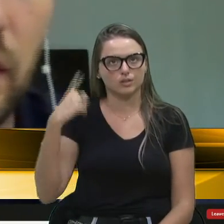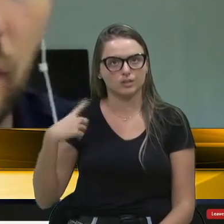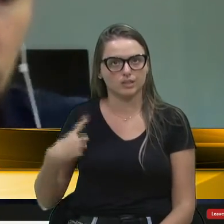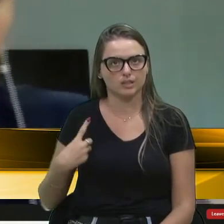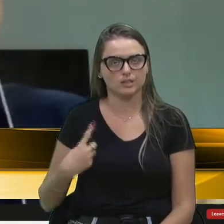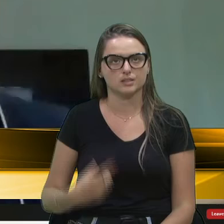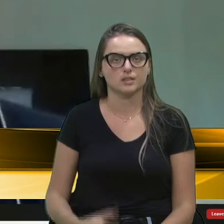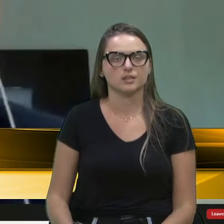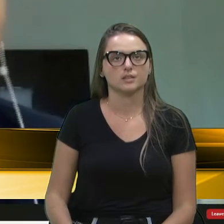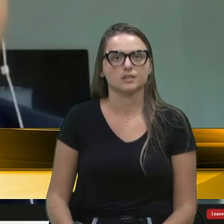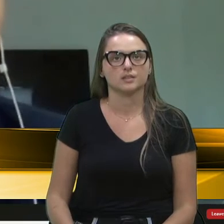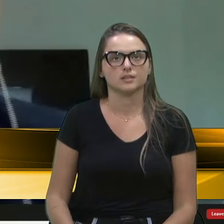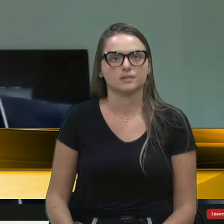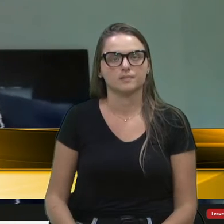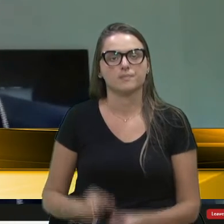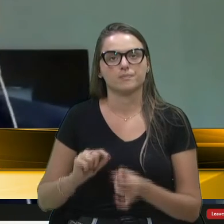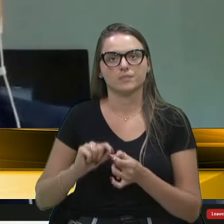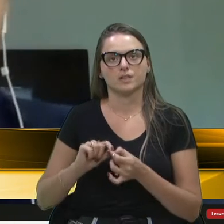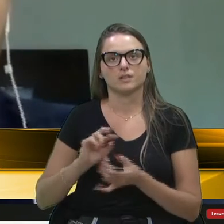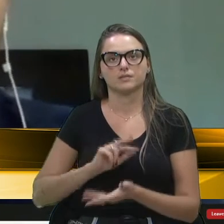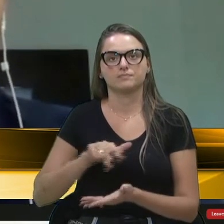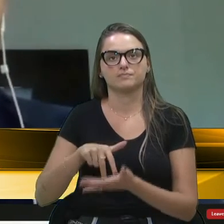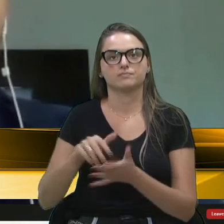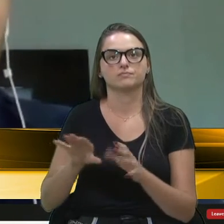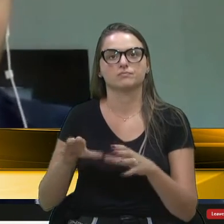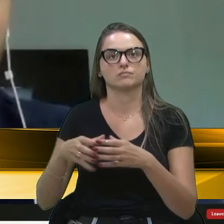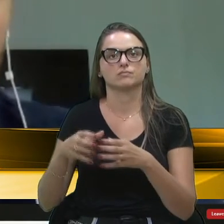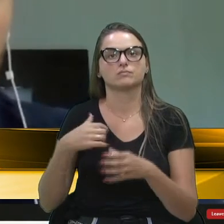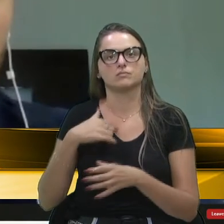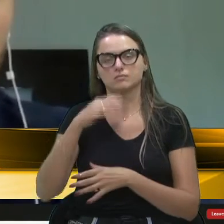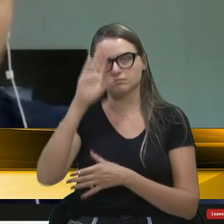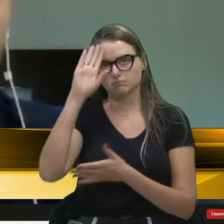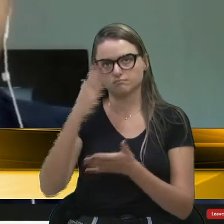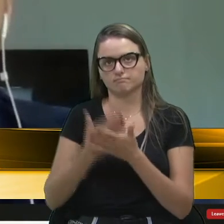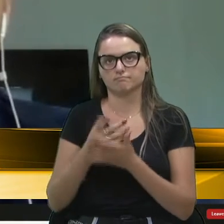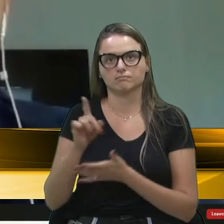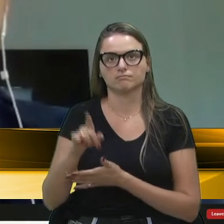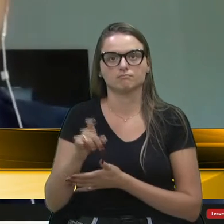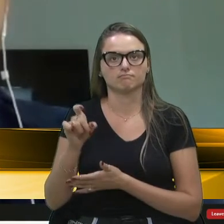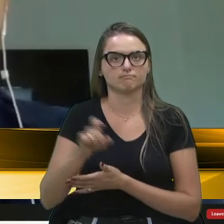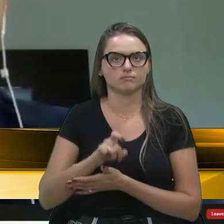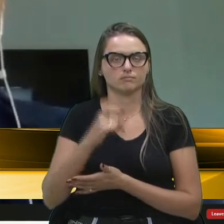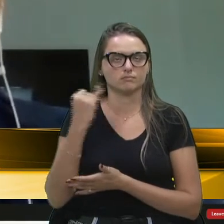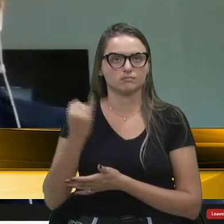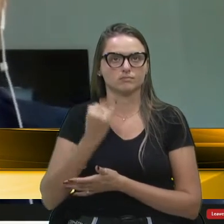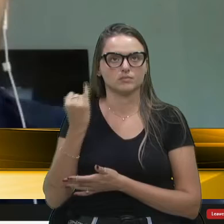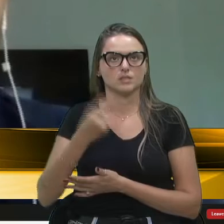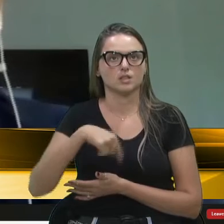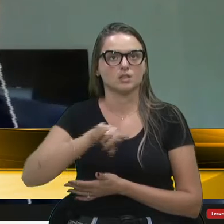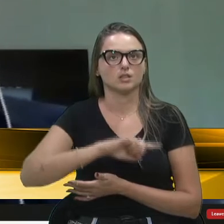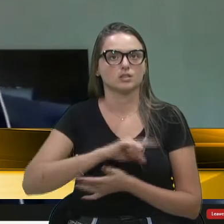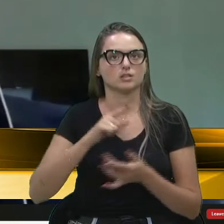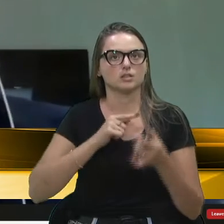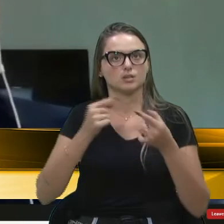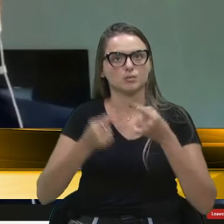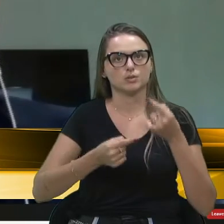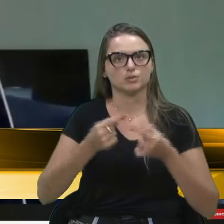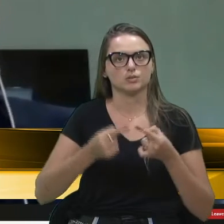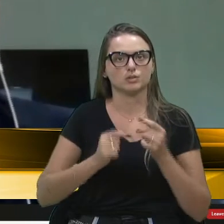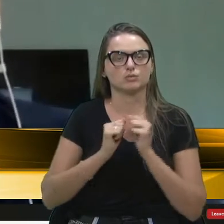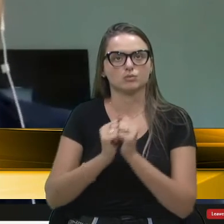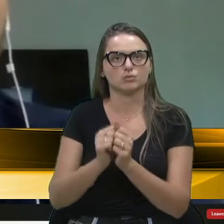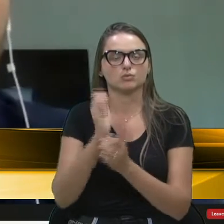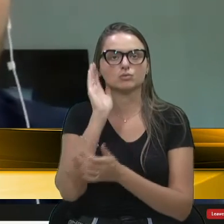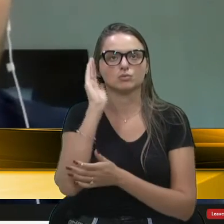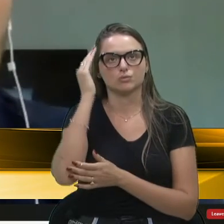que, enfim, encabeçou essa frente, eu acho que é bastante importante, vereador, que a gente tenha essa discussão ampla, como o vereador Felipe